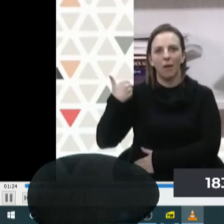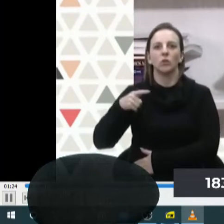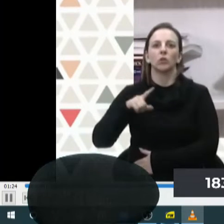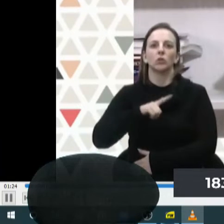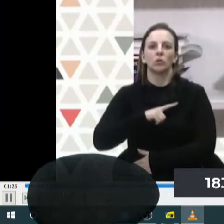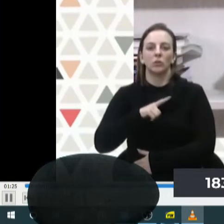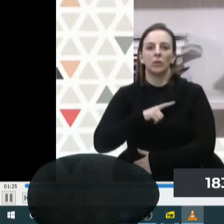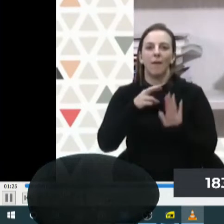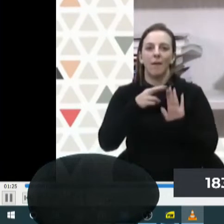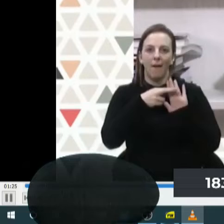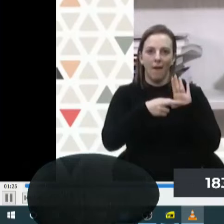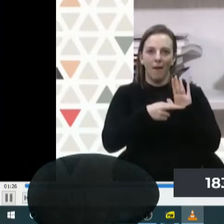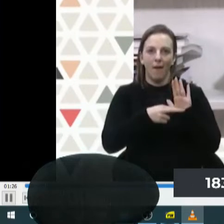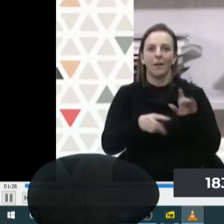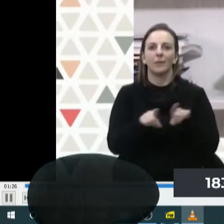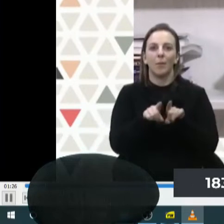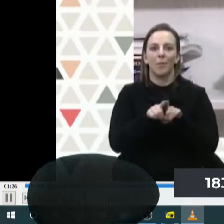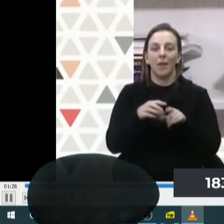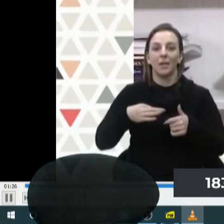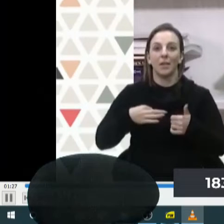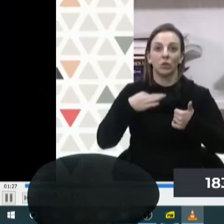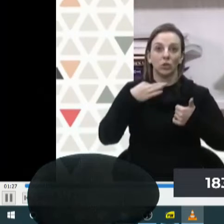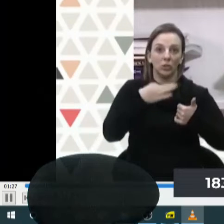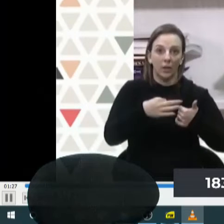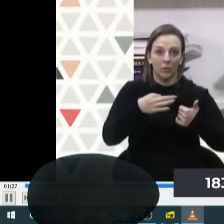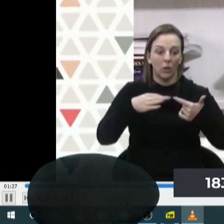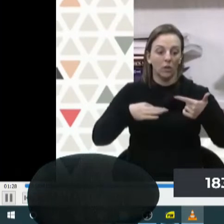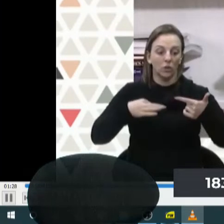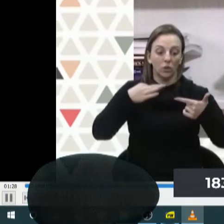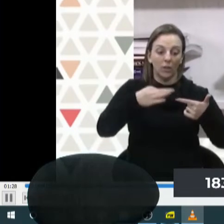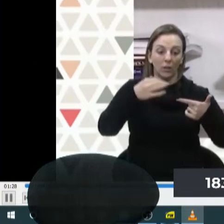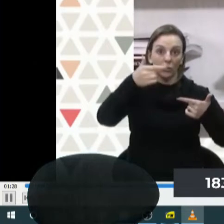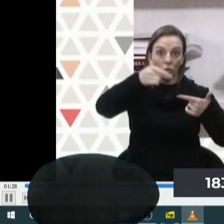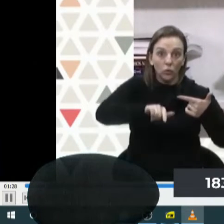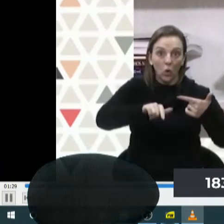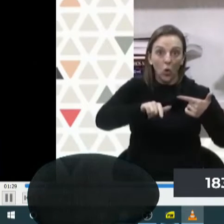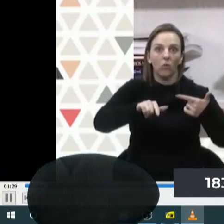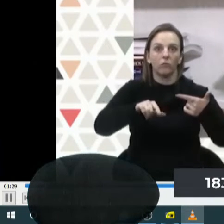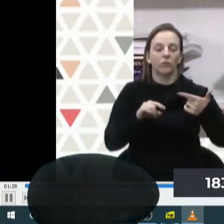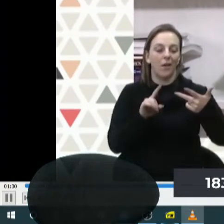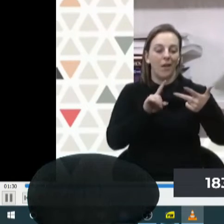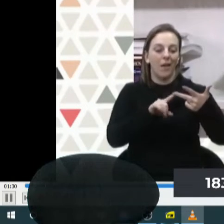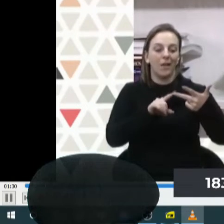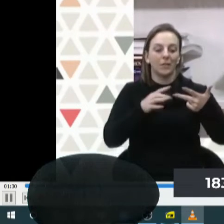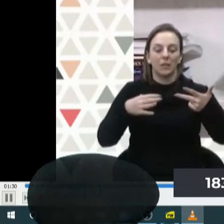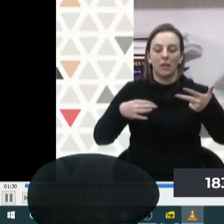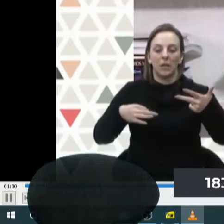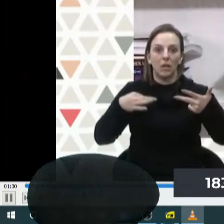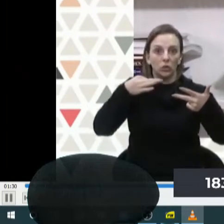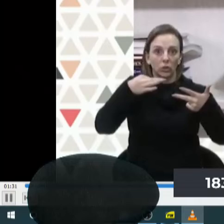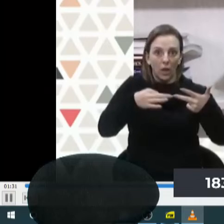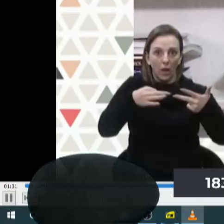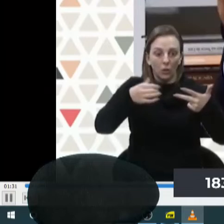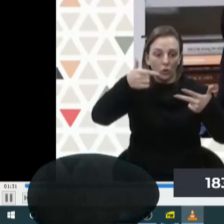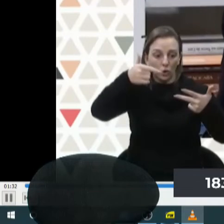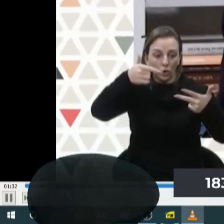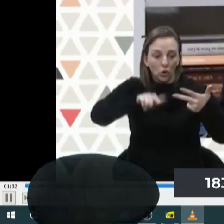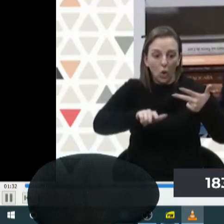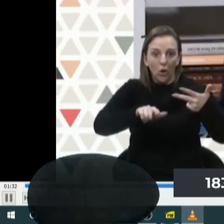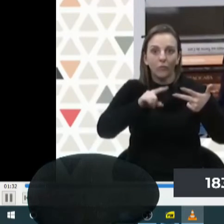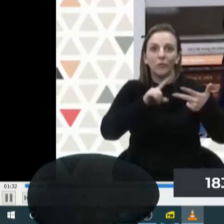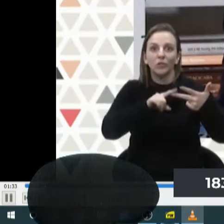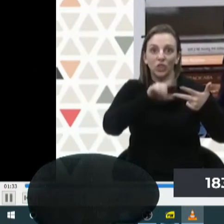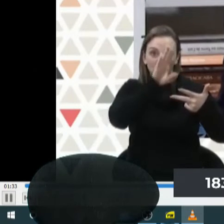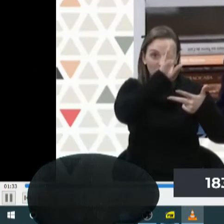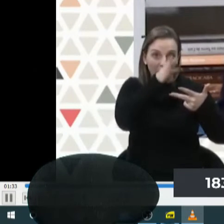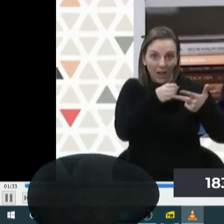critérios, por exemplo, para a reeleição, os mandatários no cargo de executivo, prefeito, prefeita, governador, governadora, presidente,